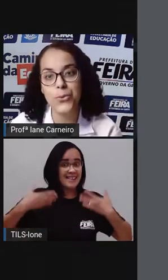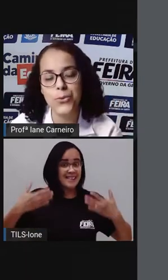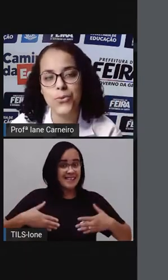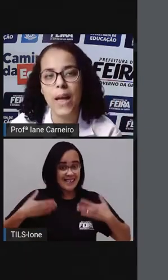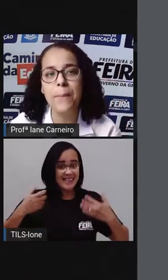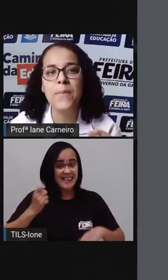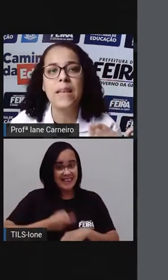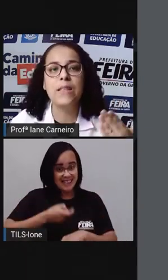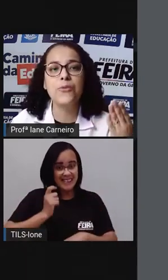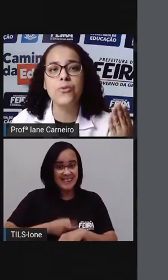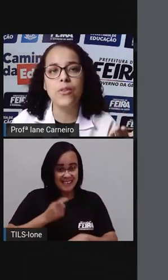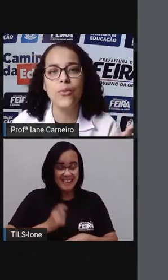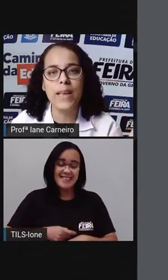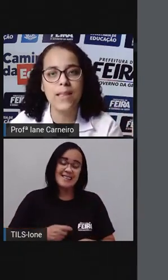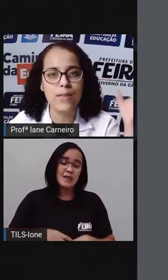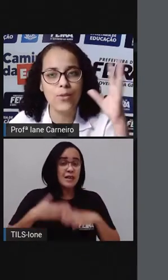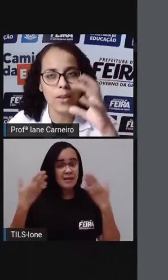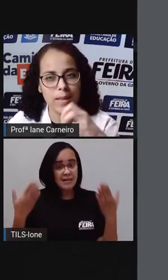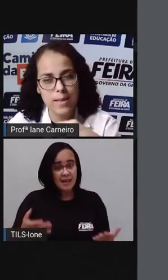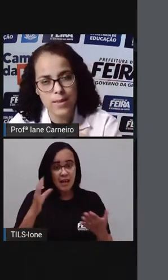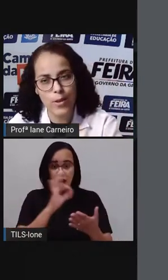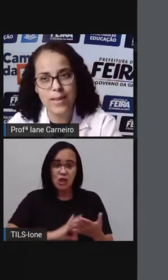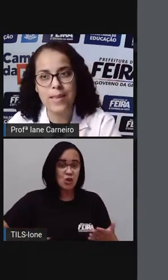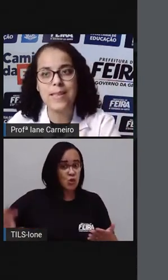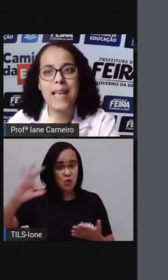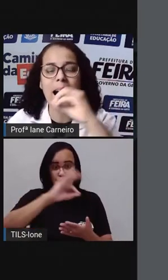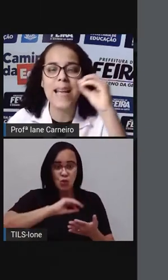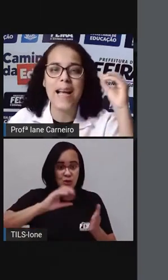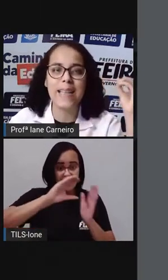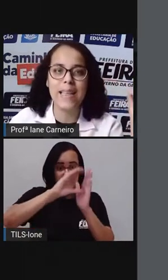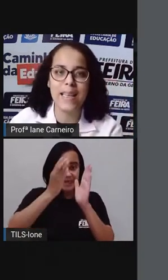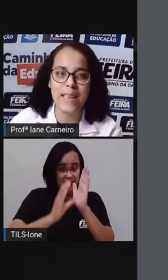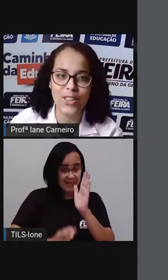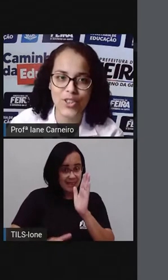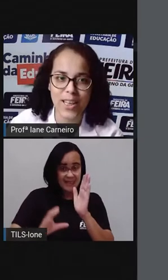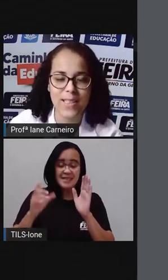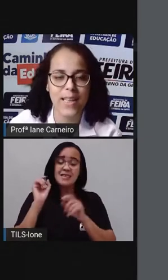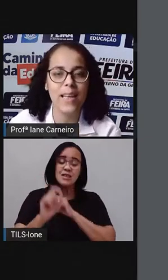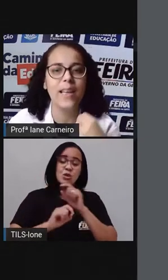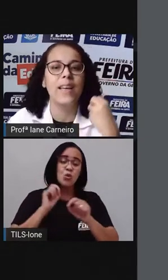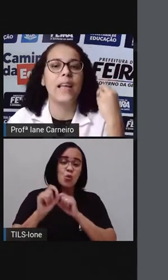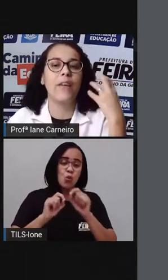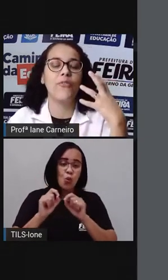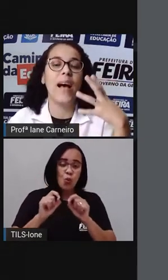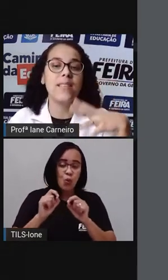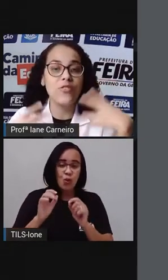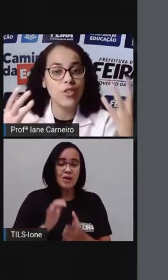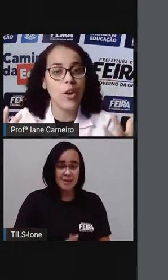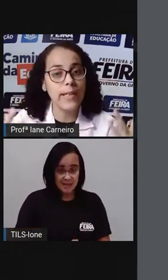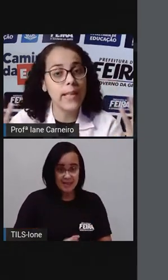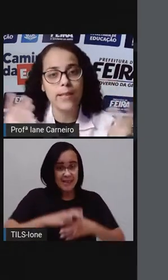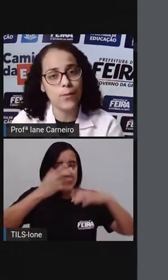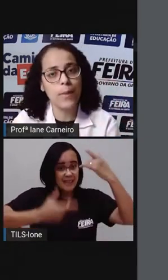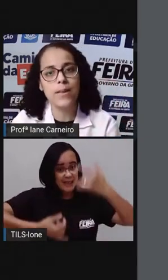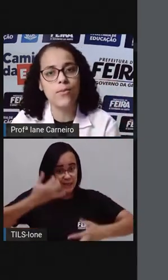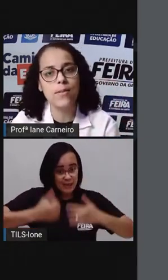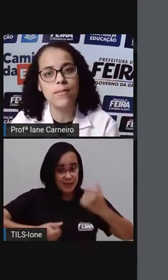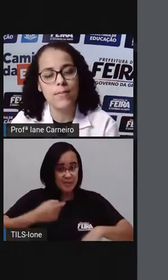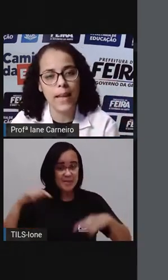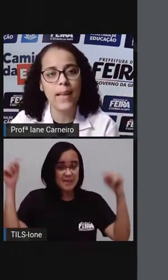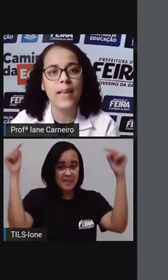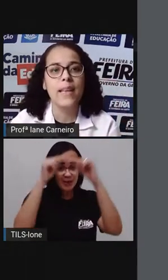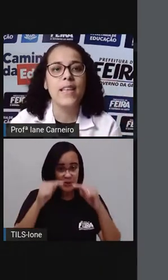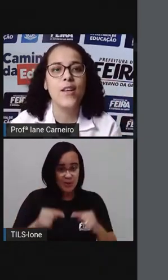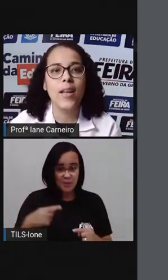carrancudo. Então, tudo isso, todas essas características, fazem de nós seres humanos.